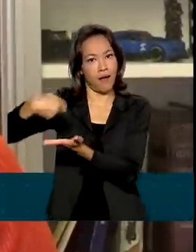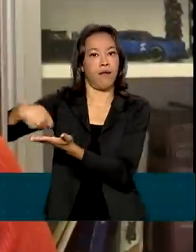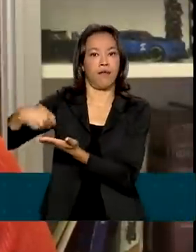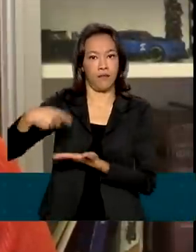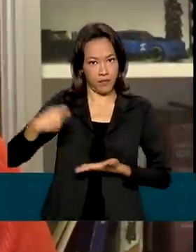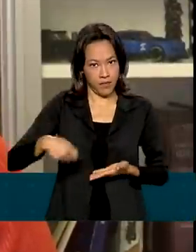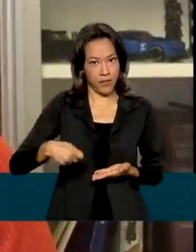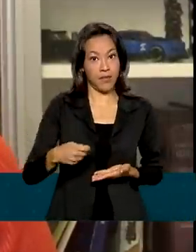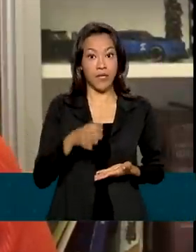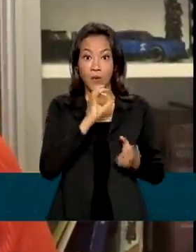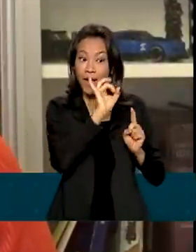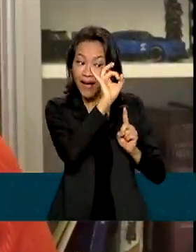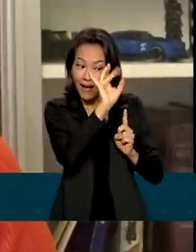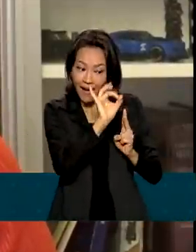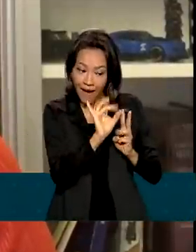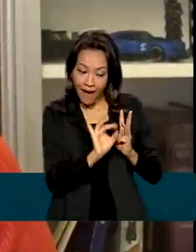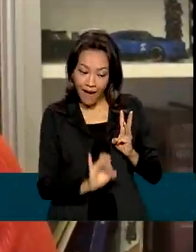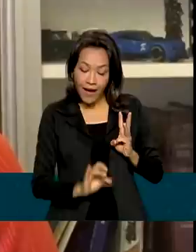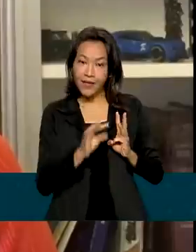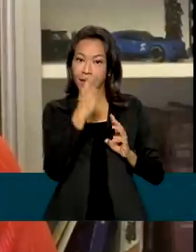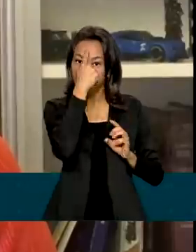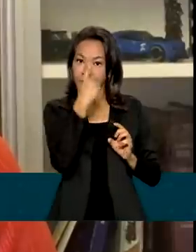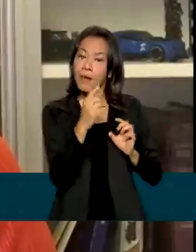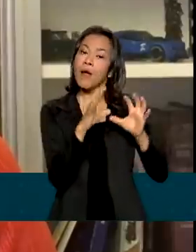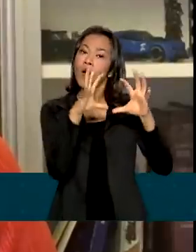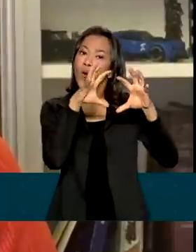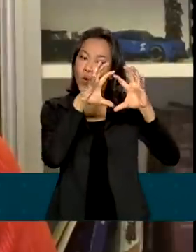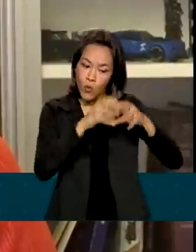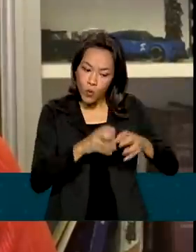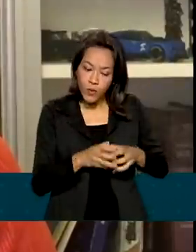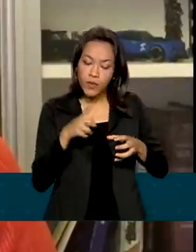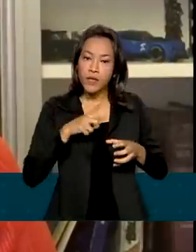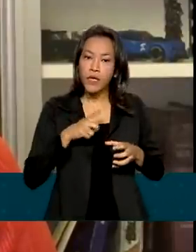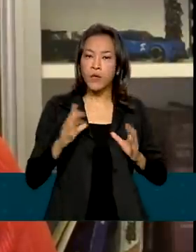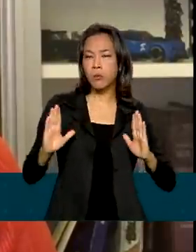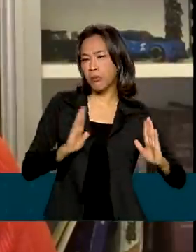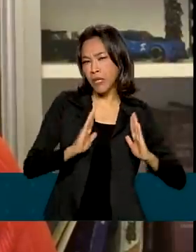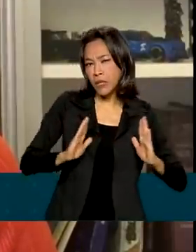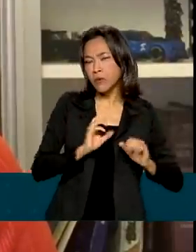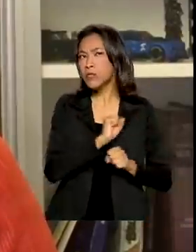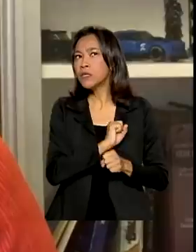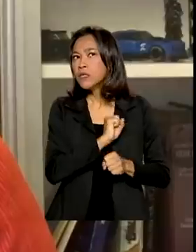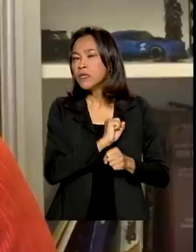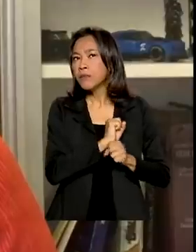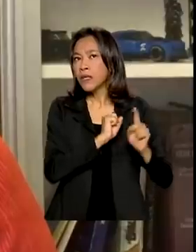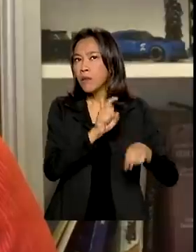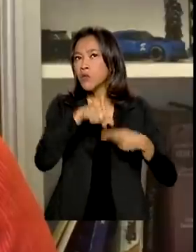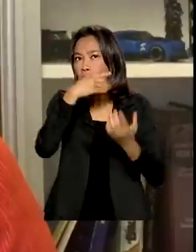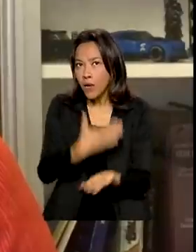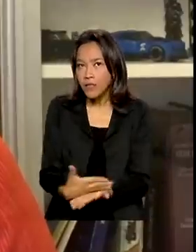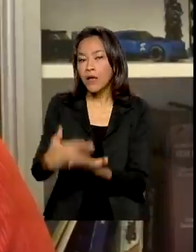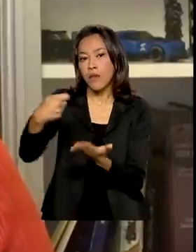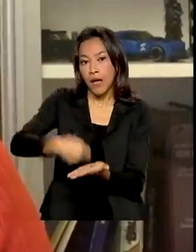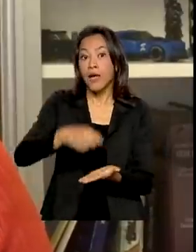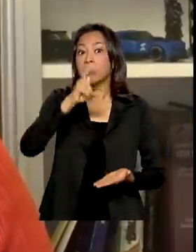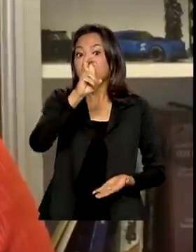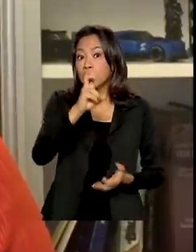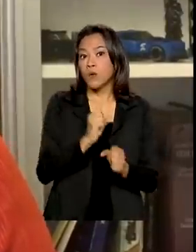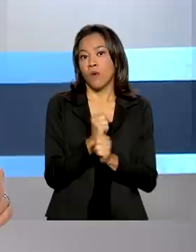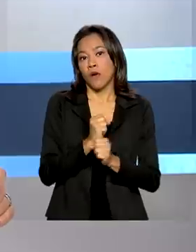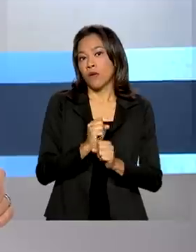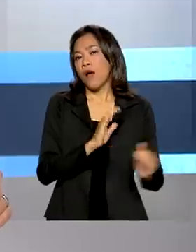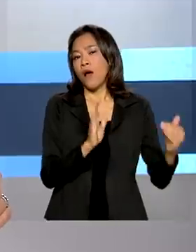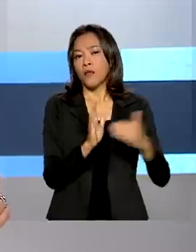modalidades possuem carência para pagamento, ou seja, a carência varia de 5 anos a 1